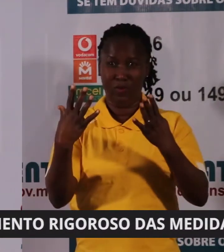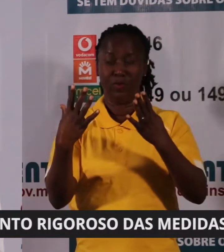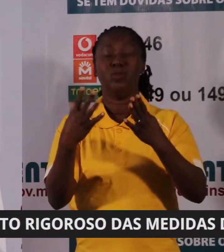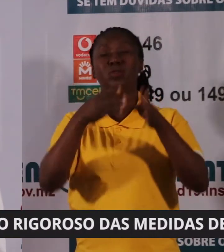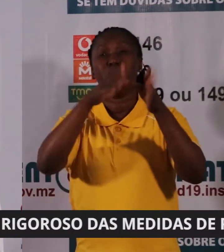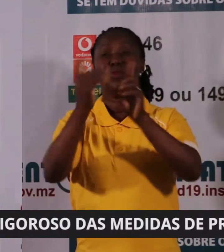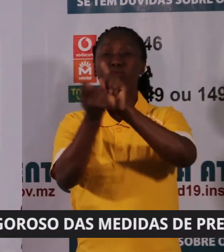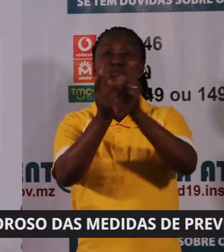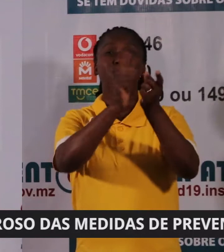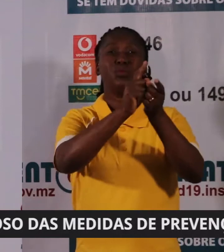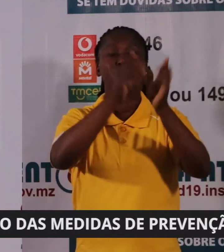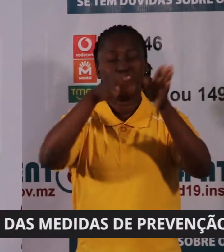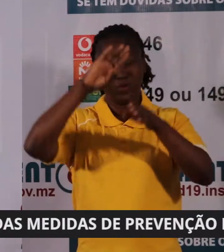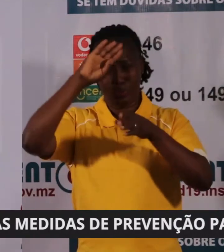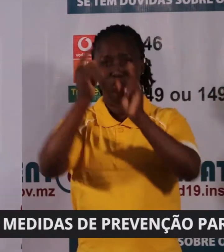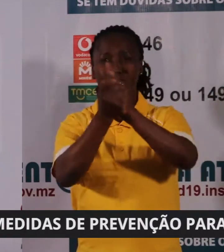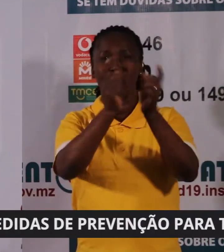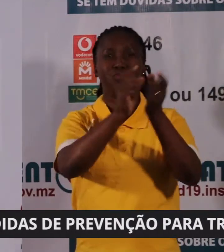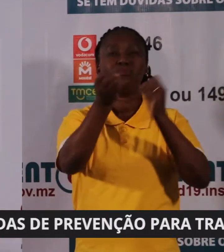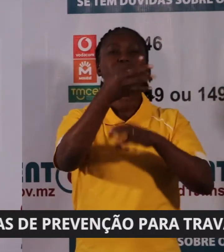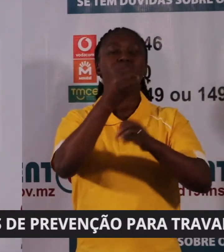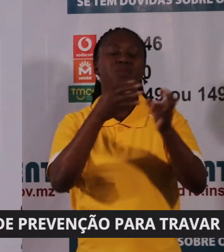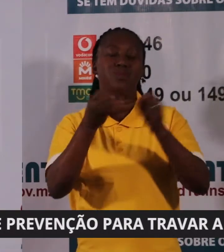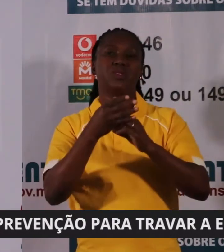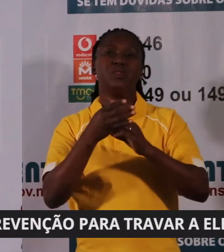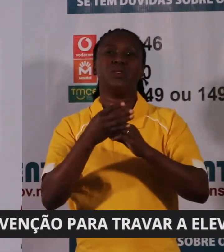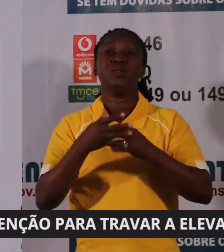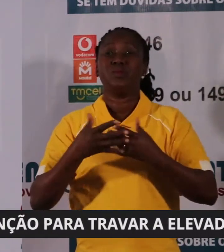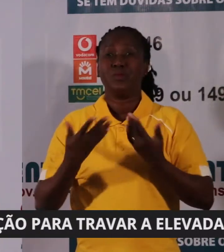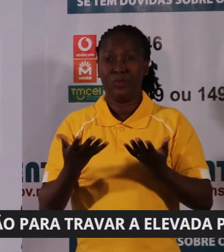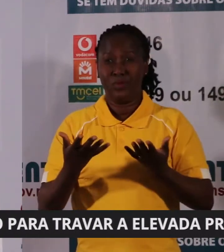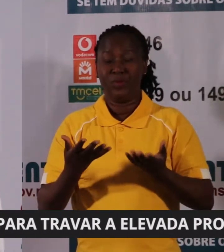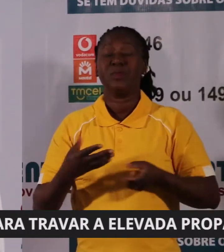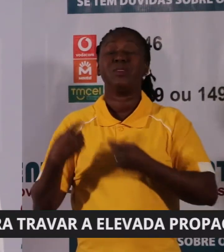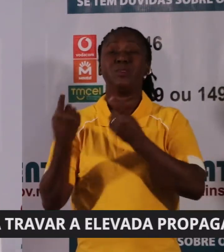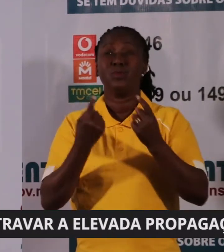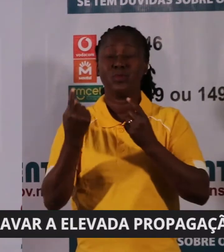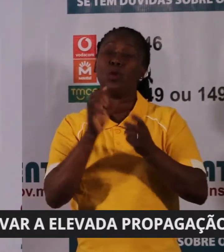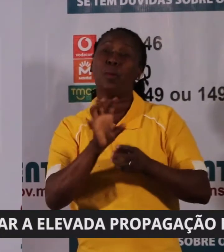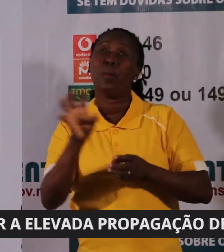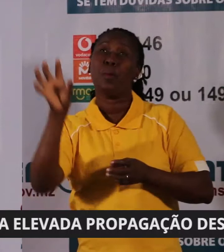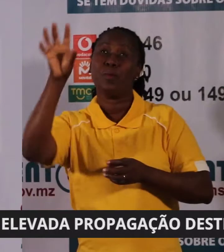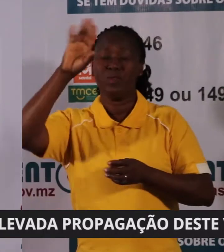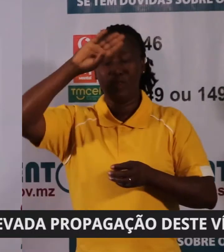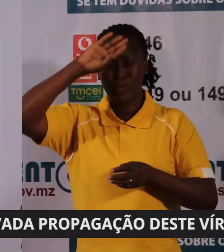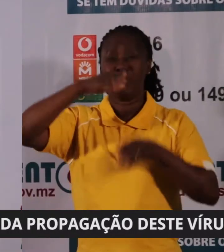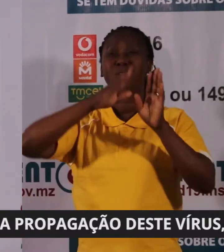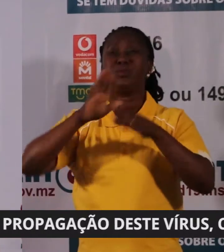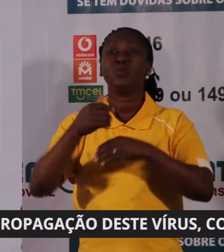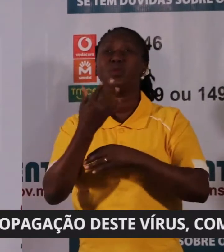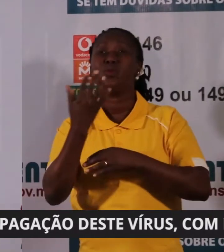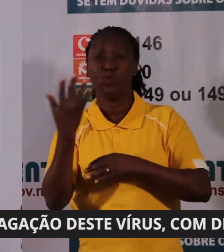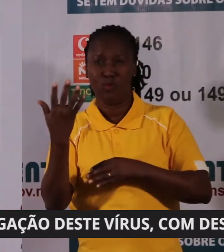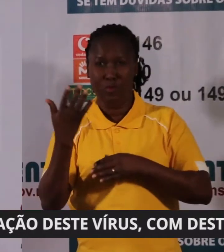positivos. A distribuição de casos por província é